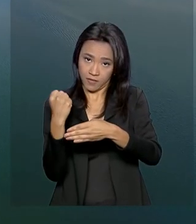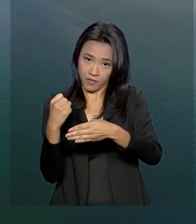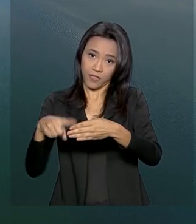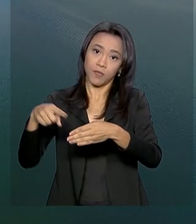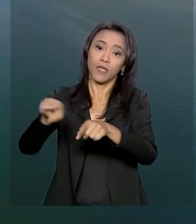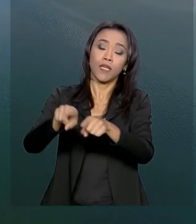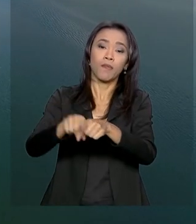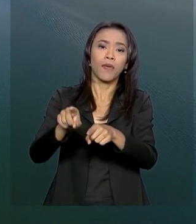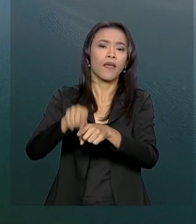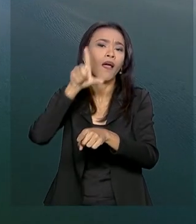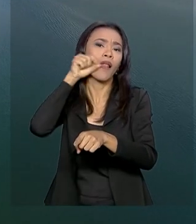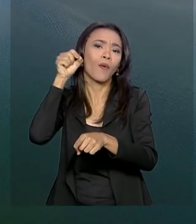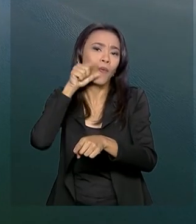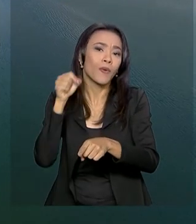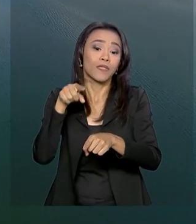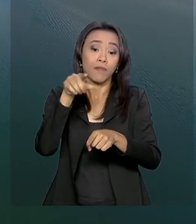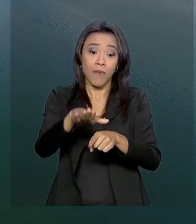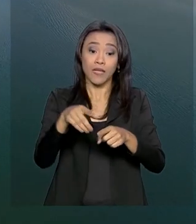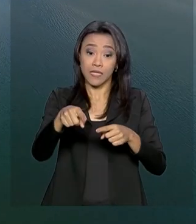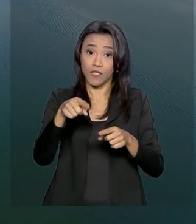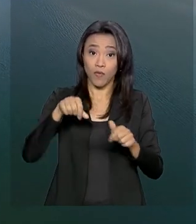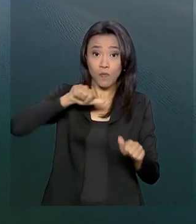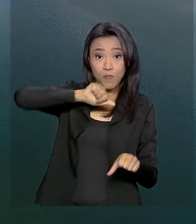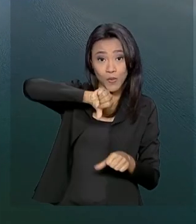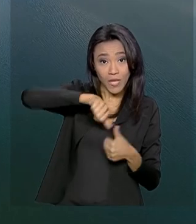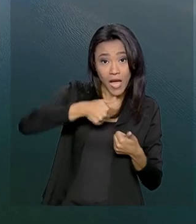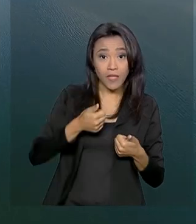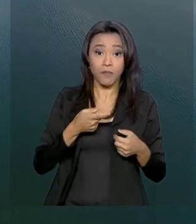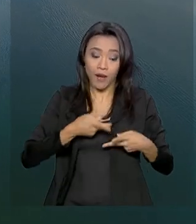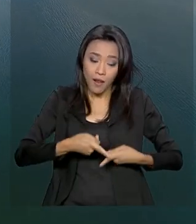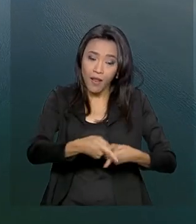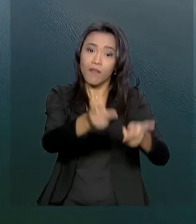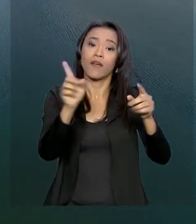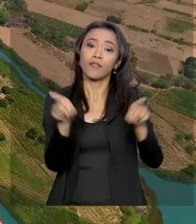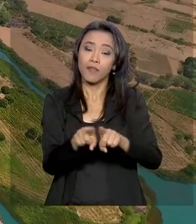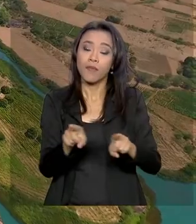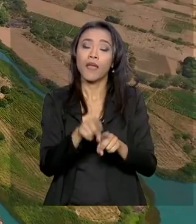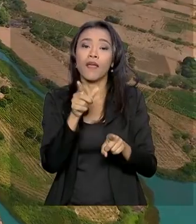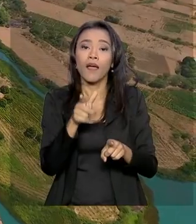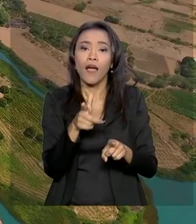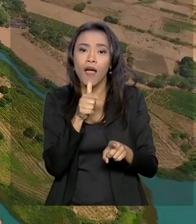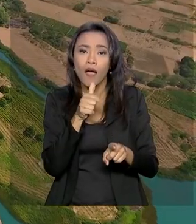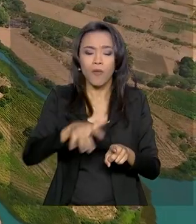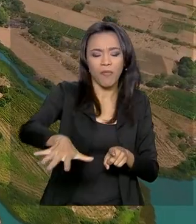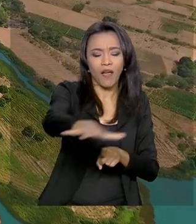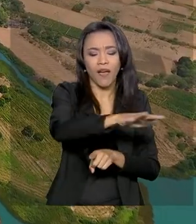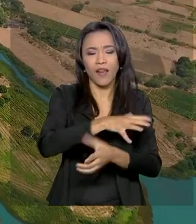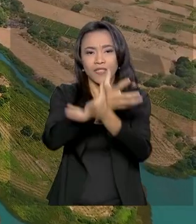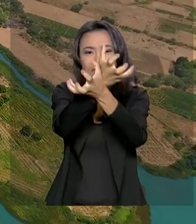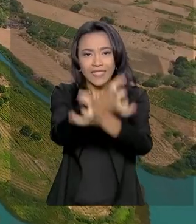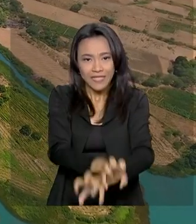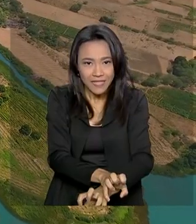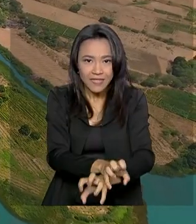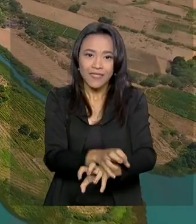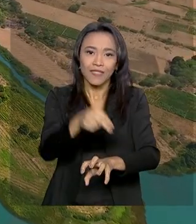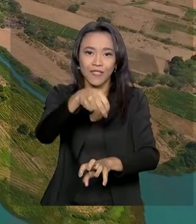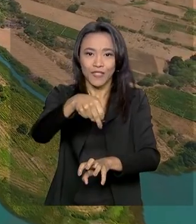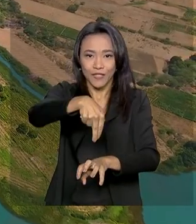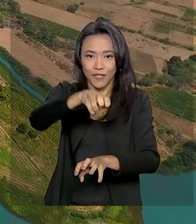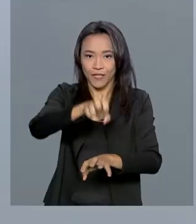Mas esse curso original foi alterado para levar água ao semiárido brasileiro. O projeto foi lançado em